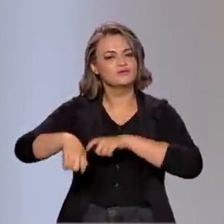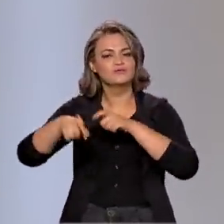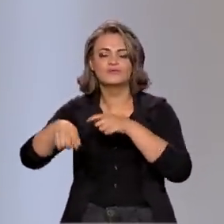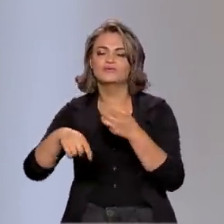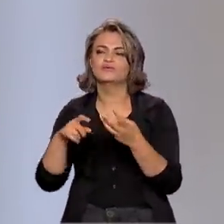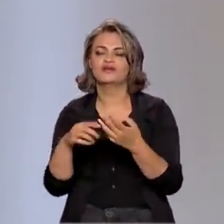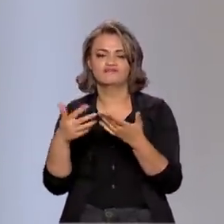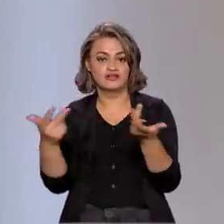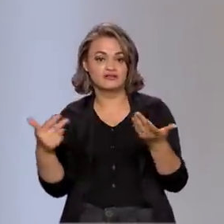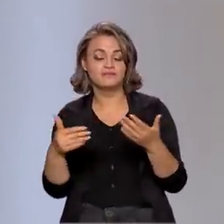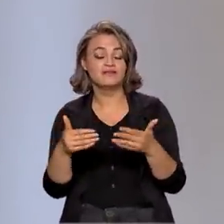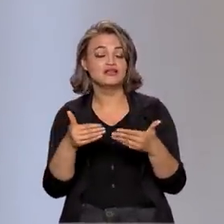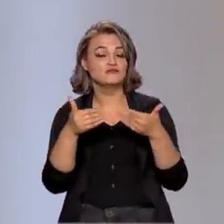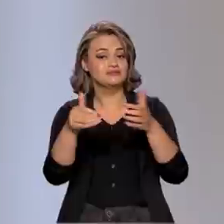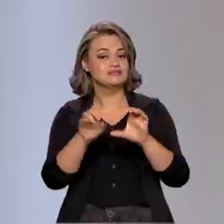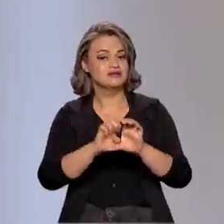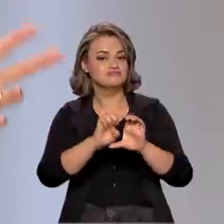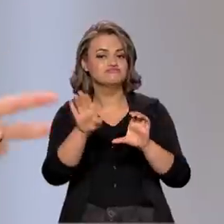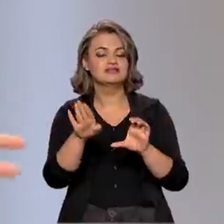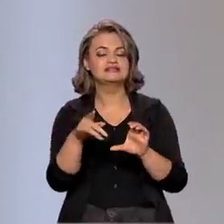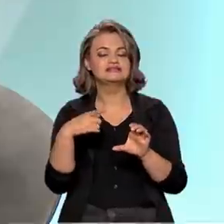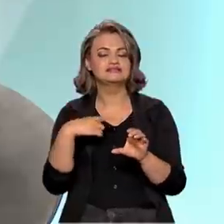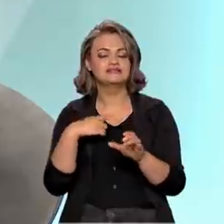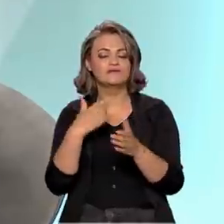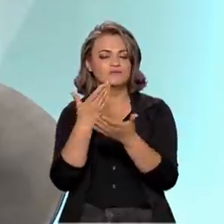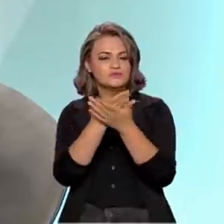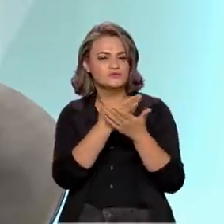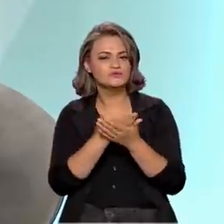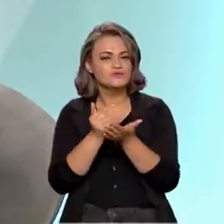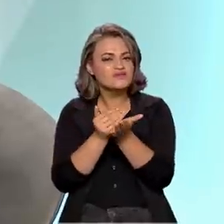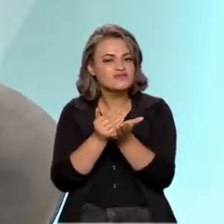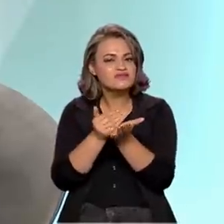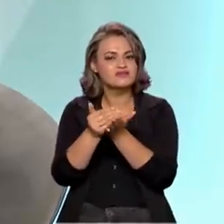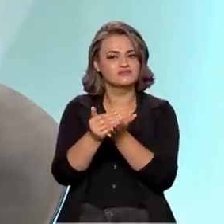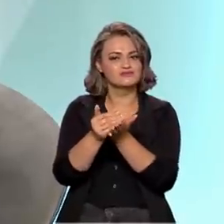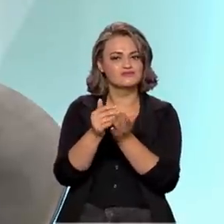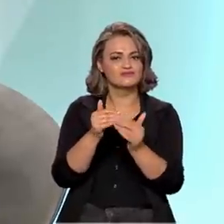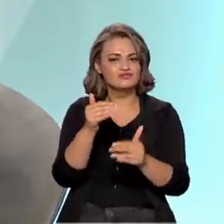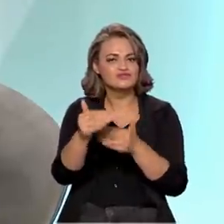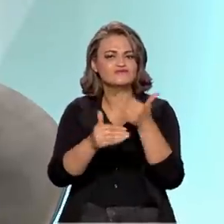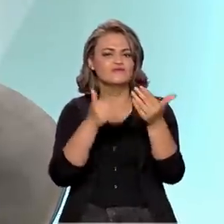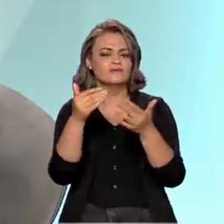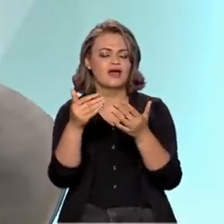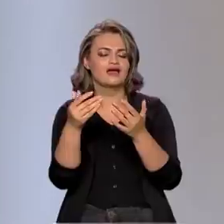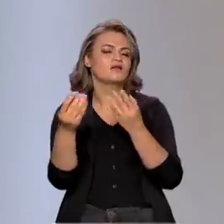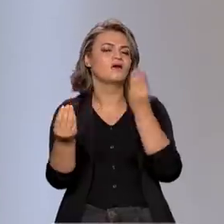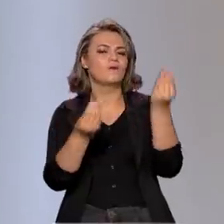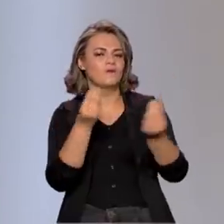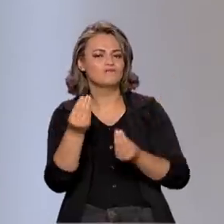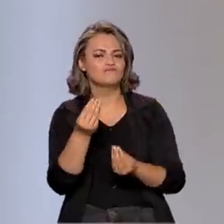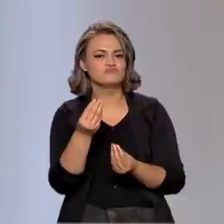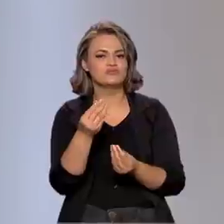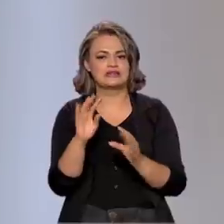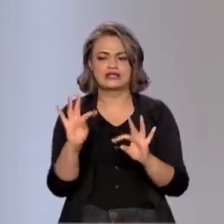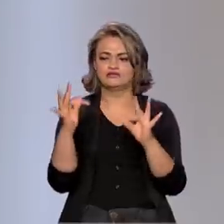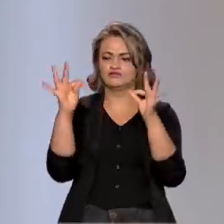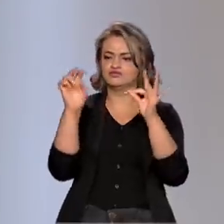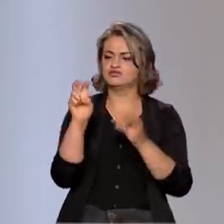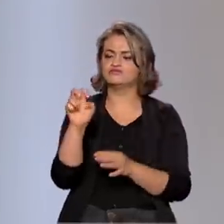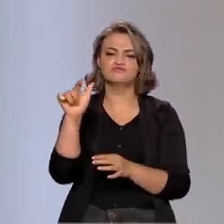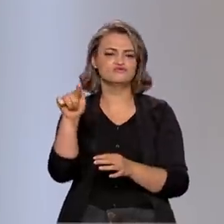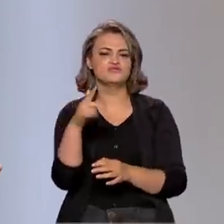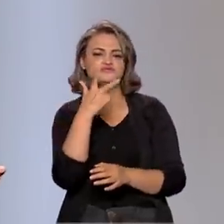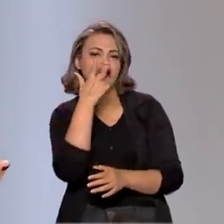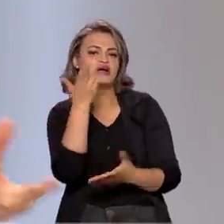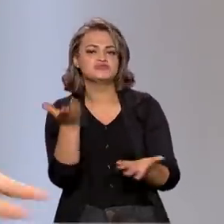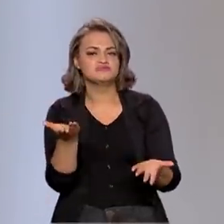e eu sei que o Ministério tem uma parte que é o início, né? A criação, desenvolvimento. Eu queria que o falasse como é que o senhor vê essa tecnologia, de que